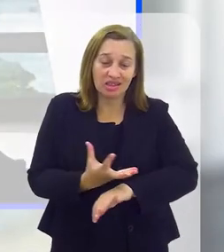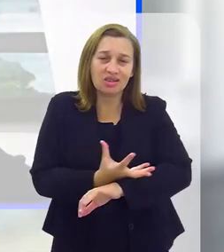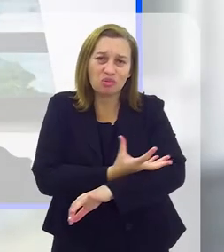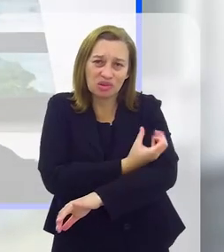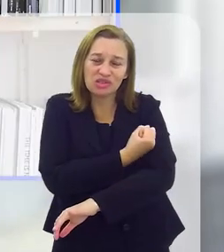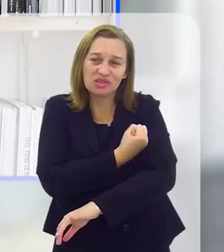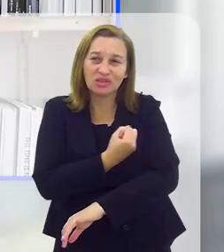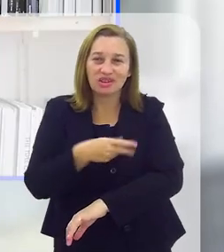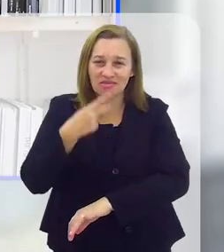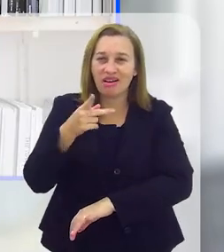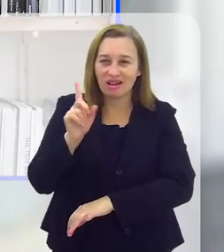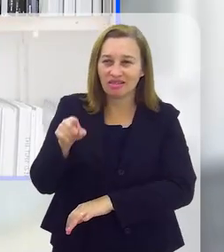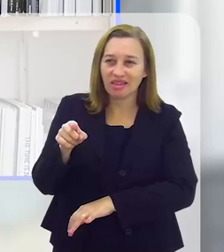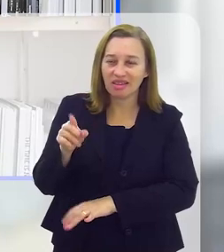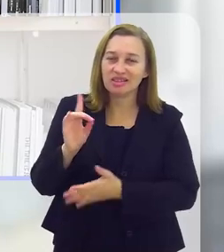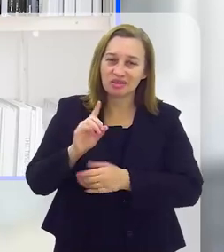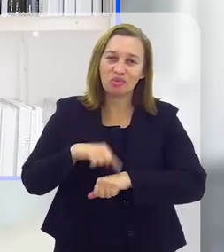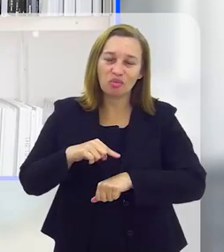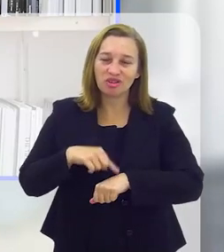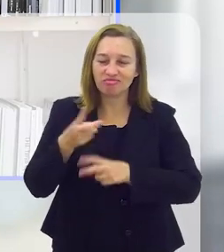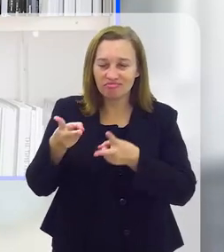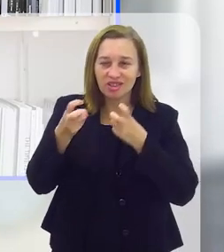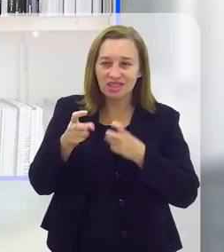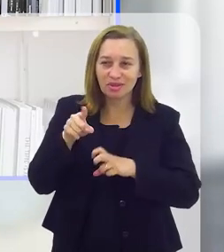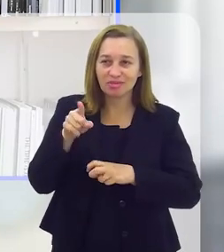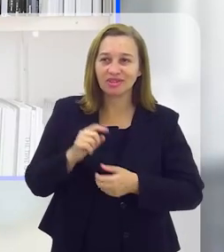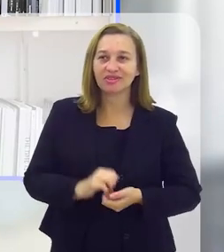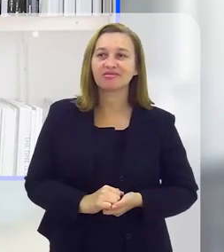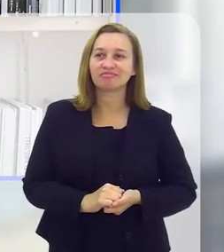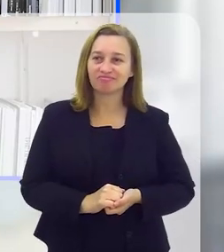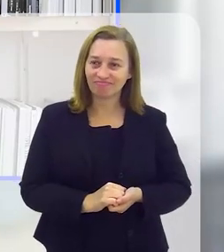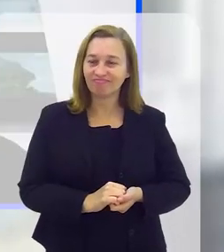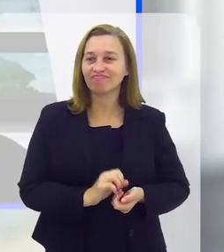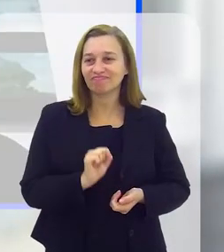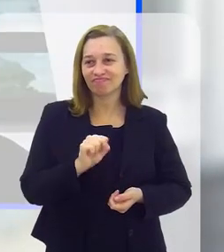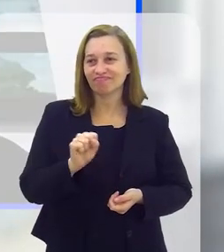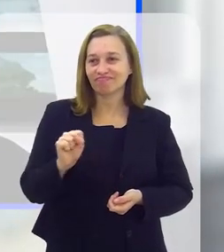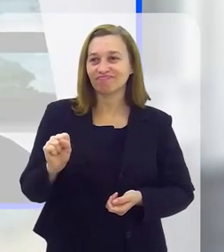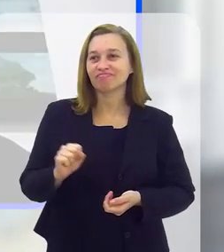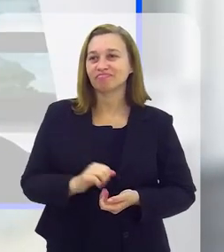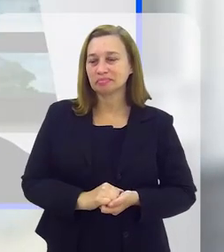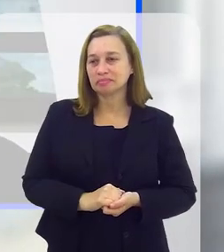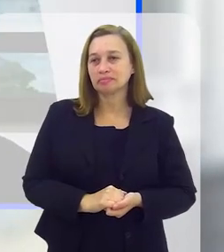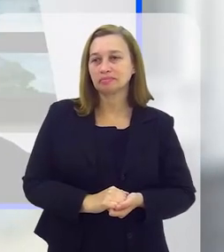A senhora chega a se emocionar, né? Nesse momento a gente percebe isso, né?